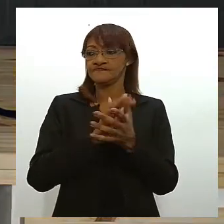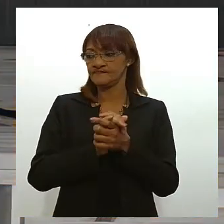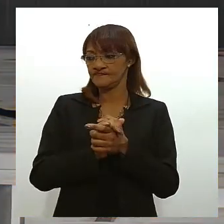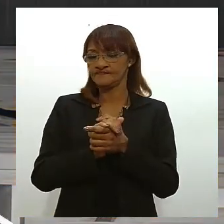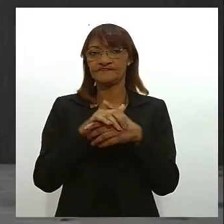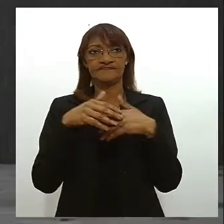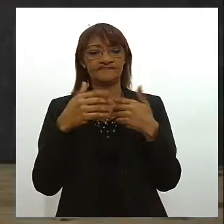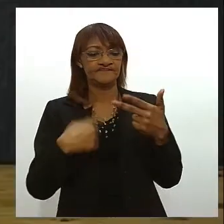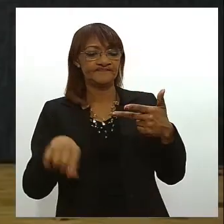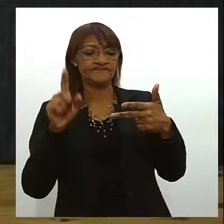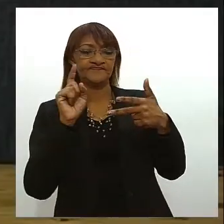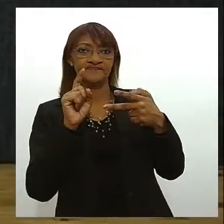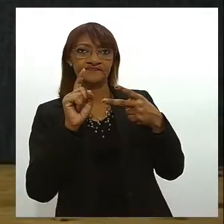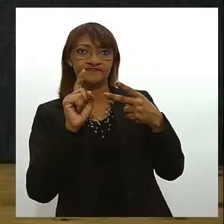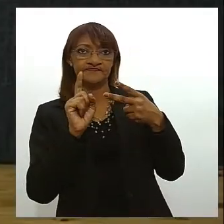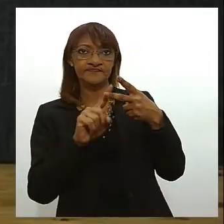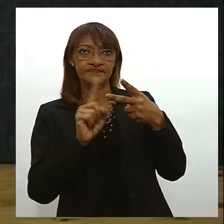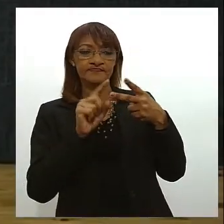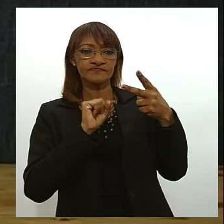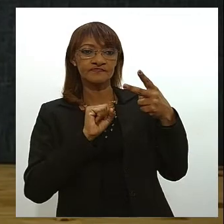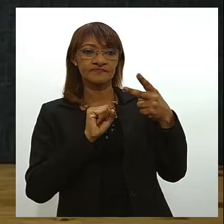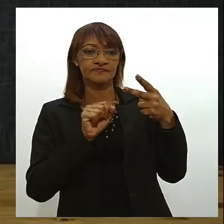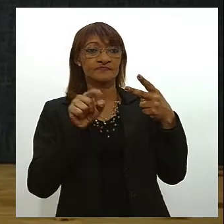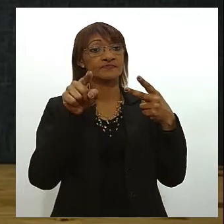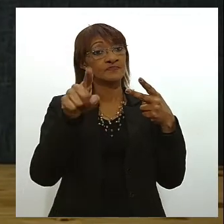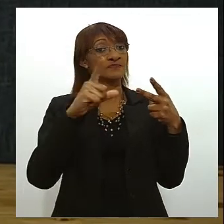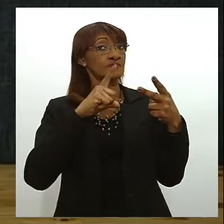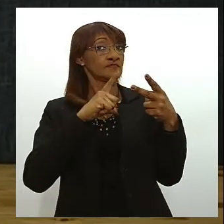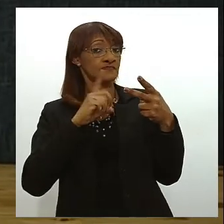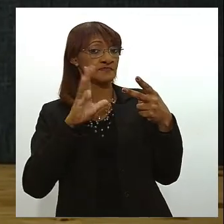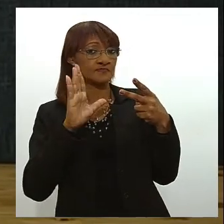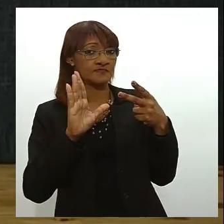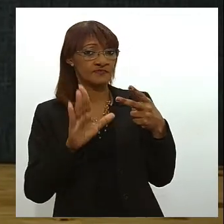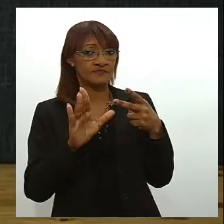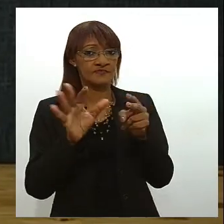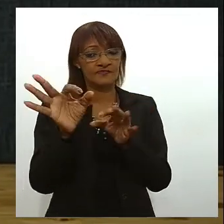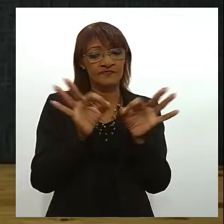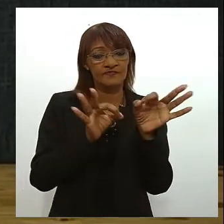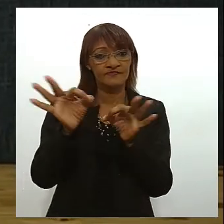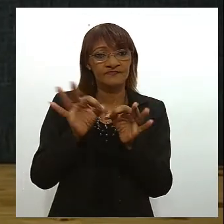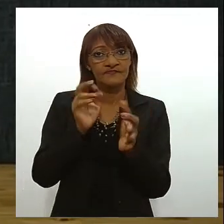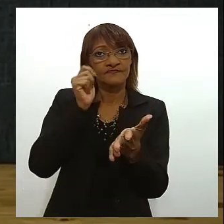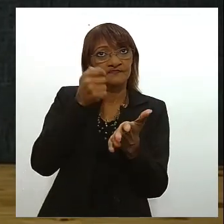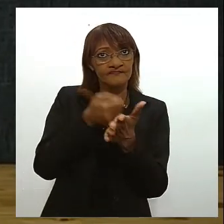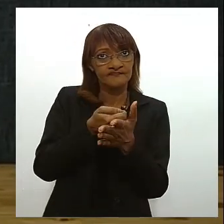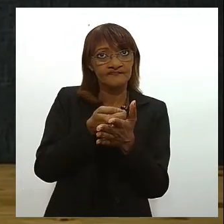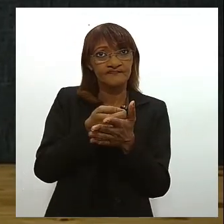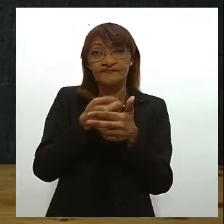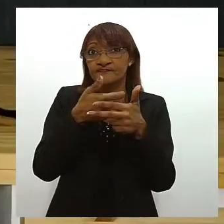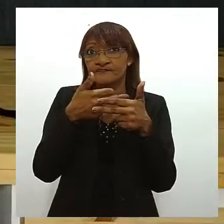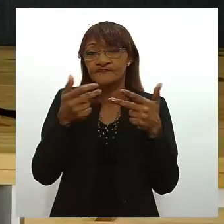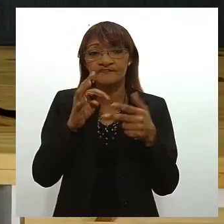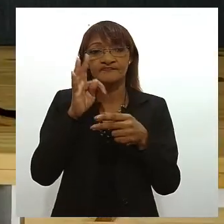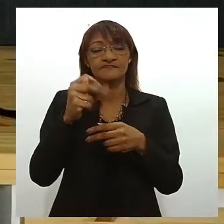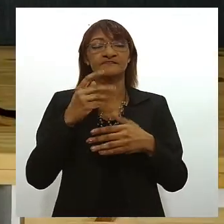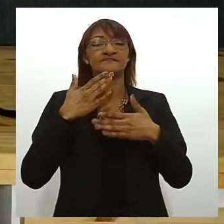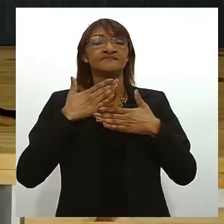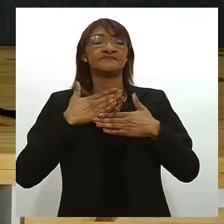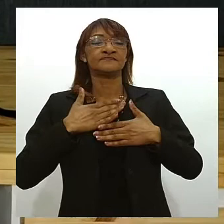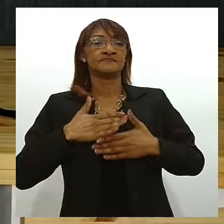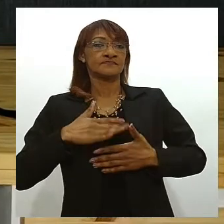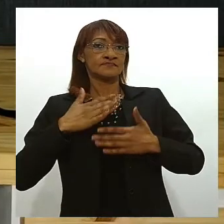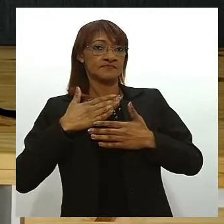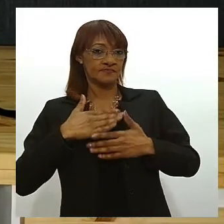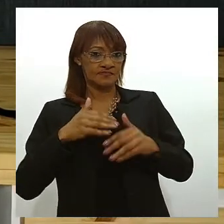o segundo passo no segundo passo caso você tenha você vai organizar e pagar as suas dívidas isso vai te dar mais tranquilidade e